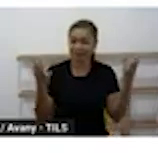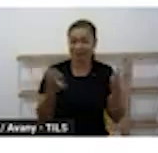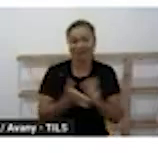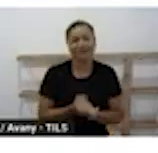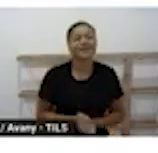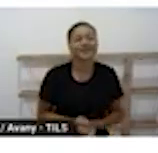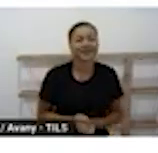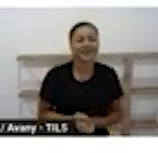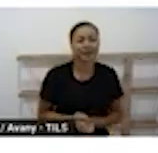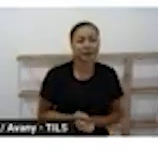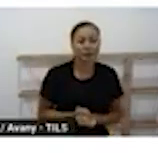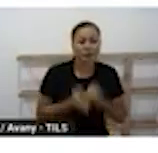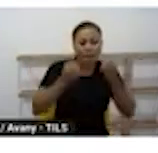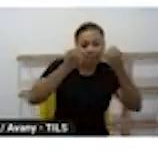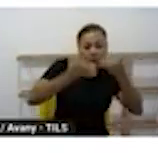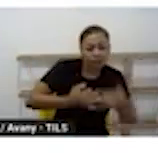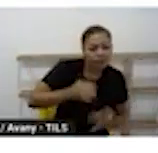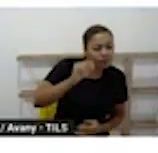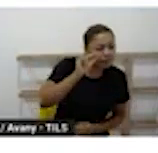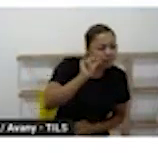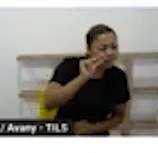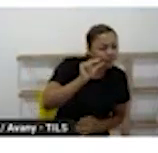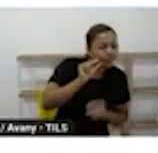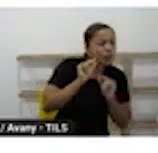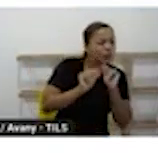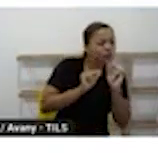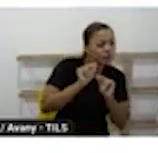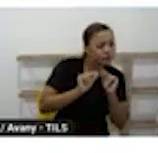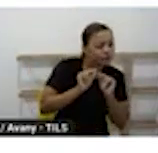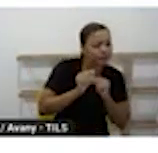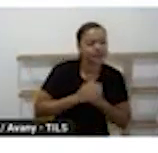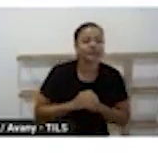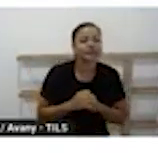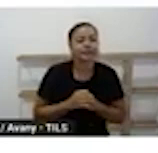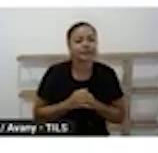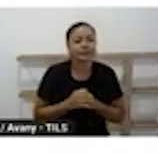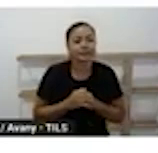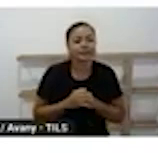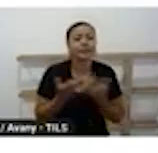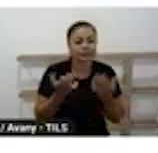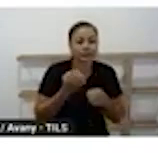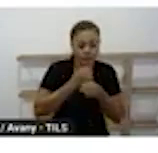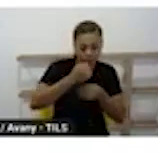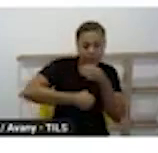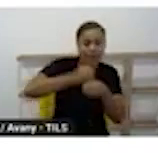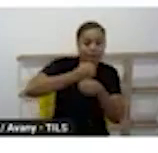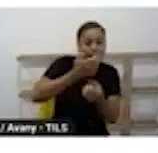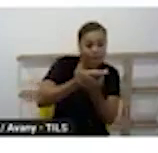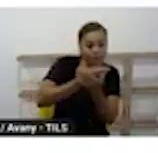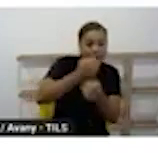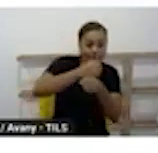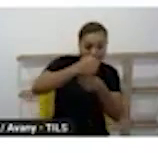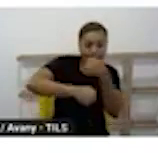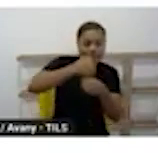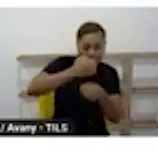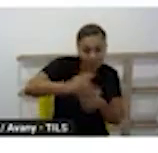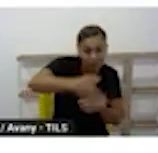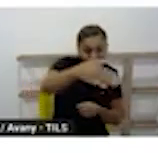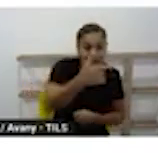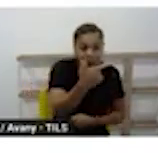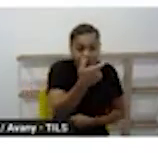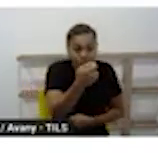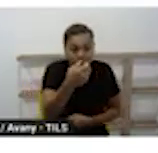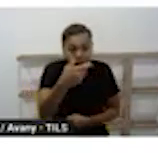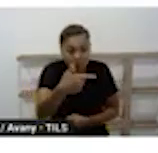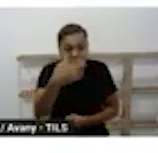falar um pouquinho do nosso ano letivo em 2023, podem colocar todas